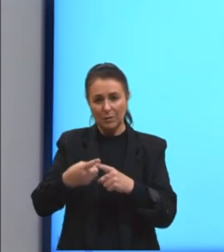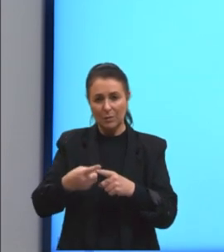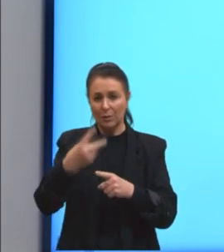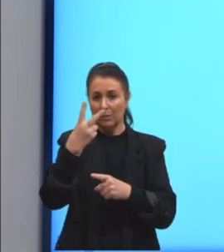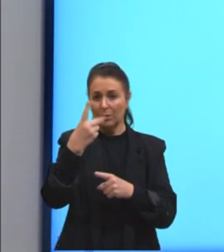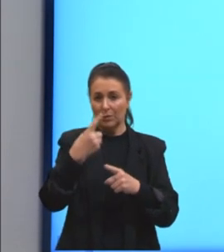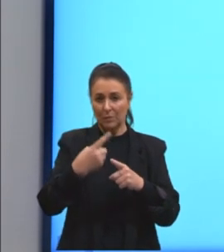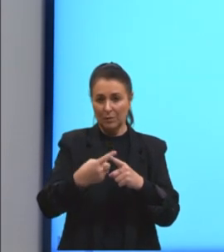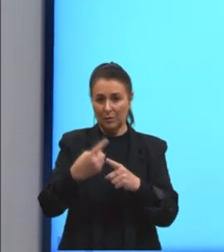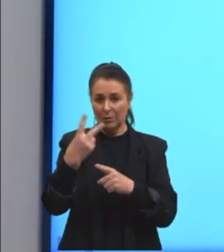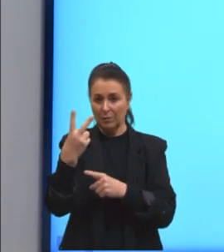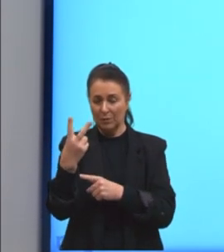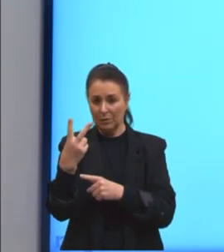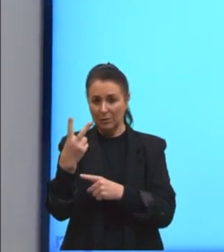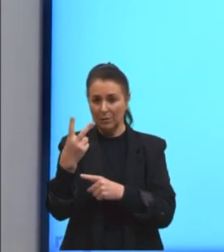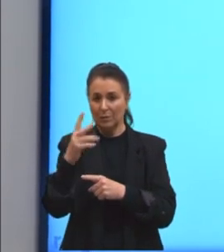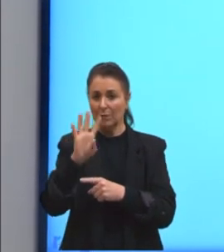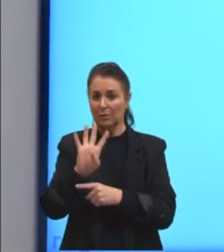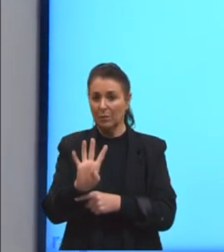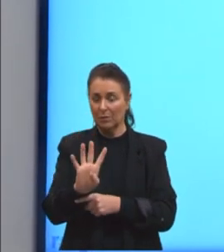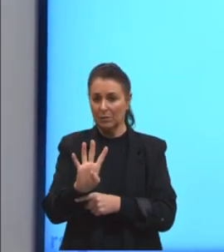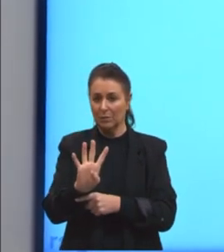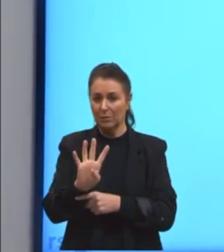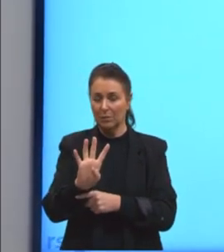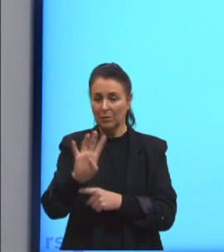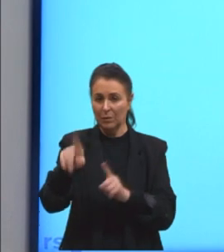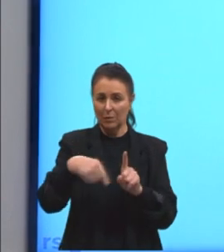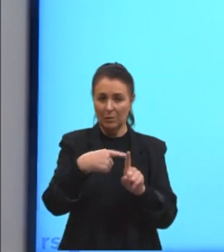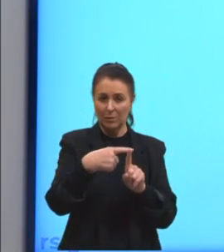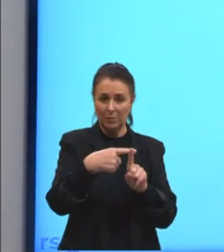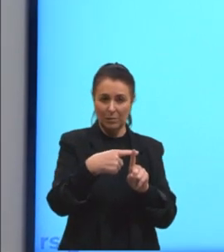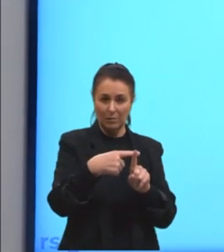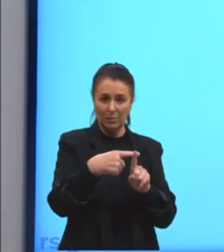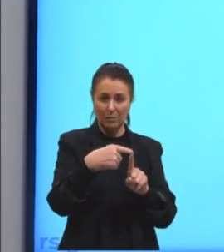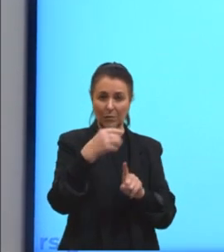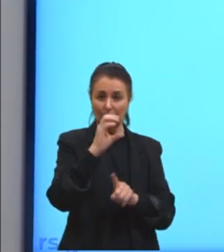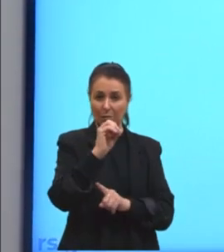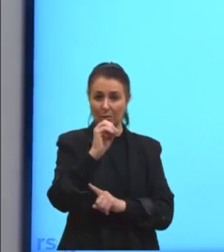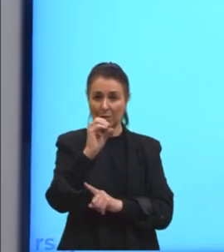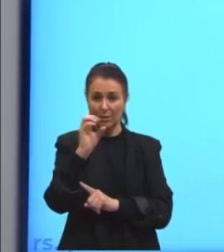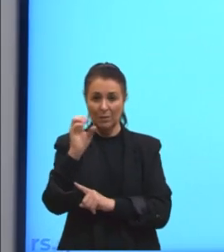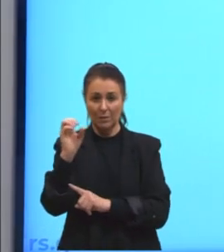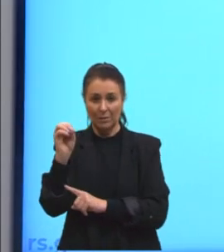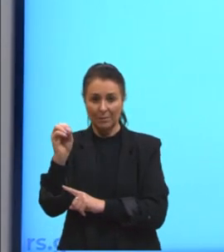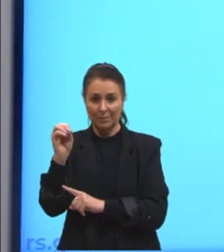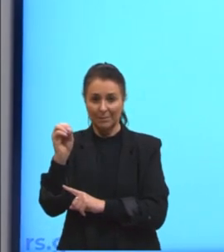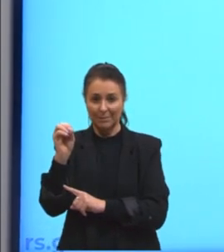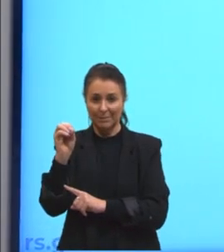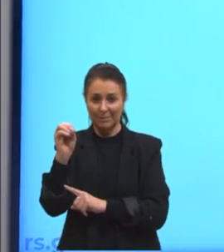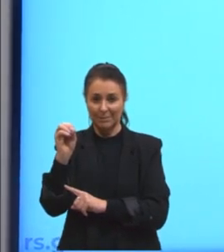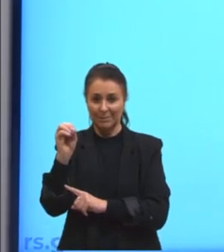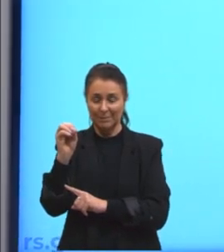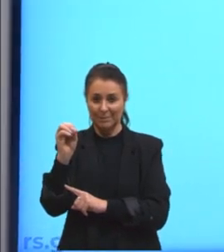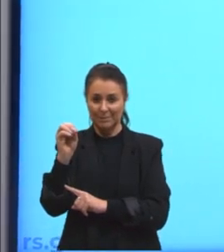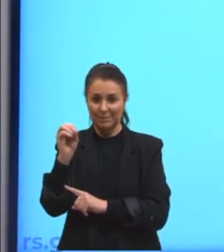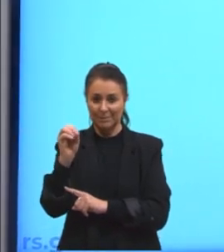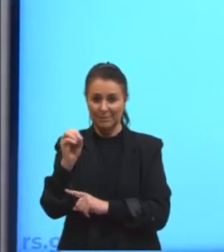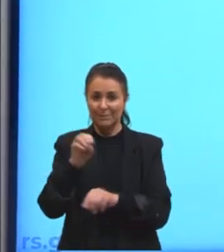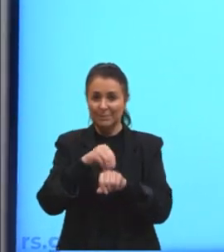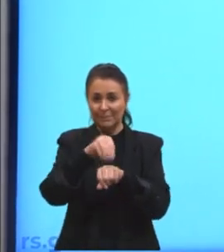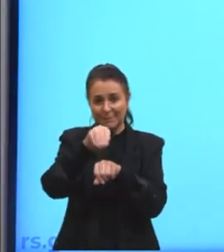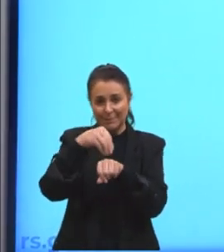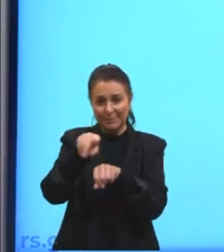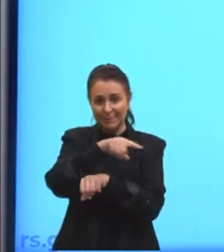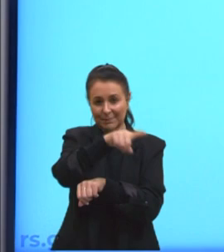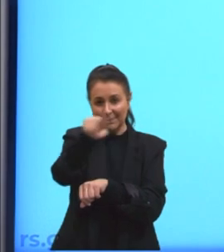vezes 2, que é 4, e adicionamos ali dois zerinhos, tá? Então, essas dicas, eu